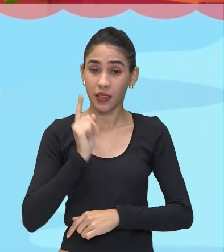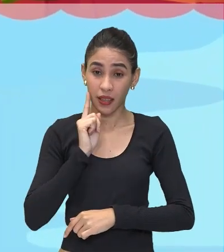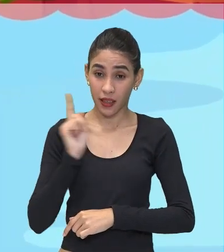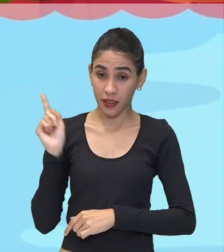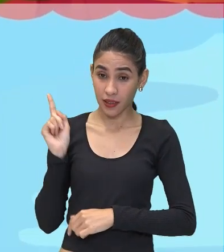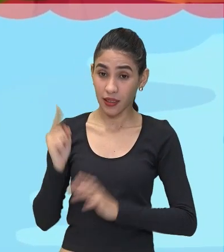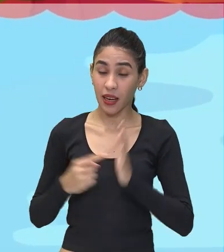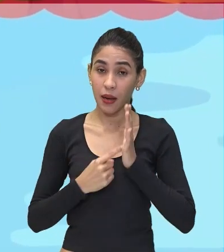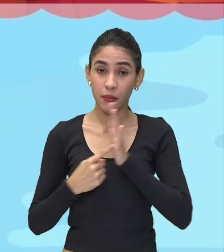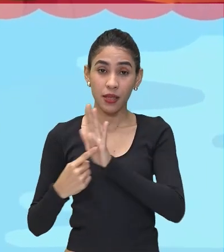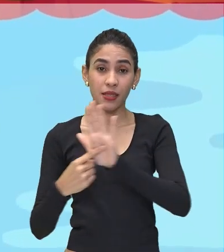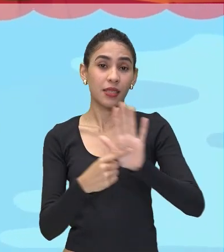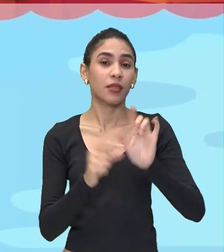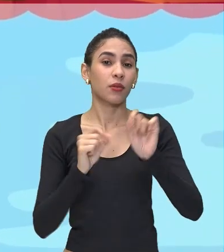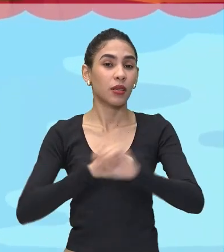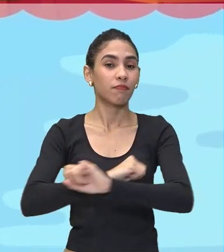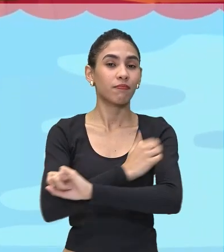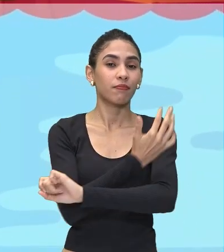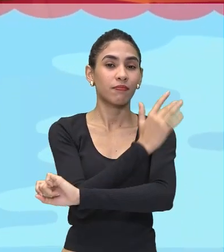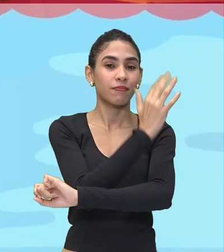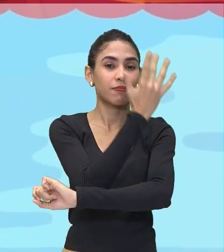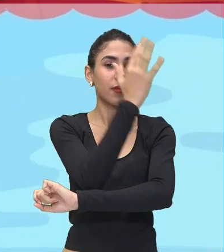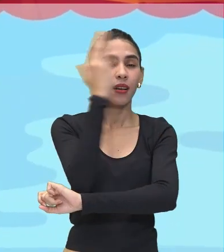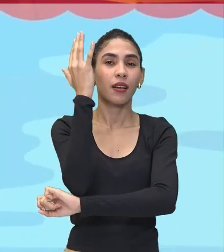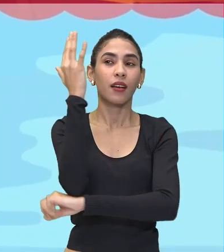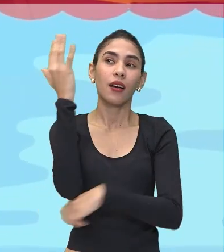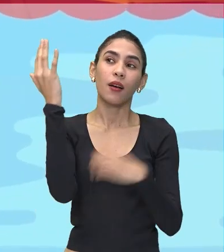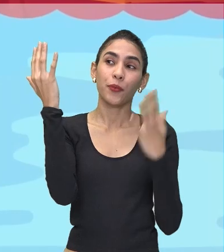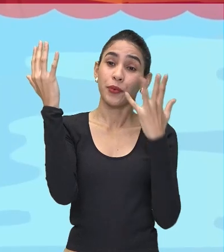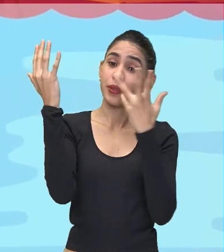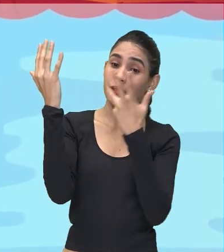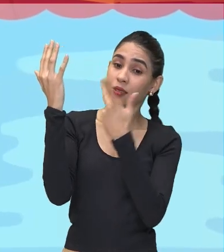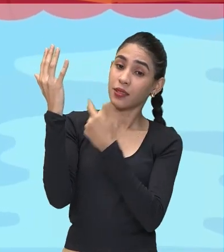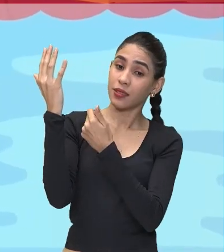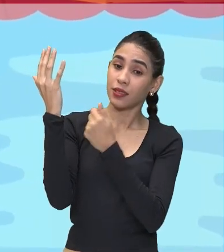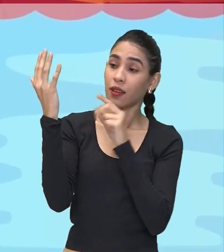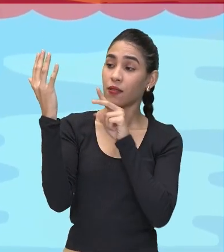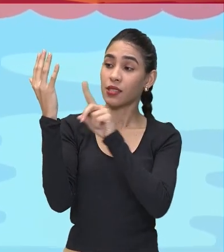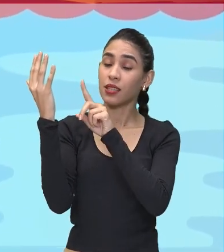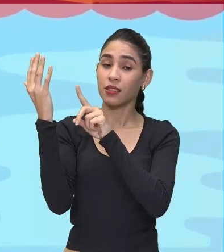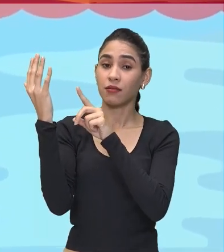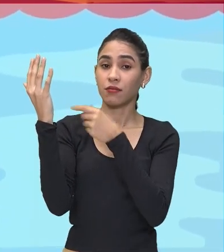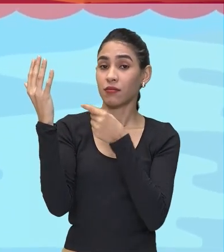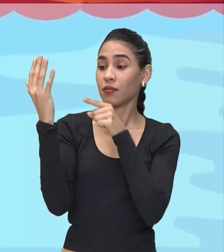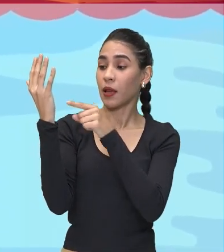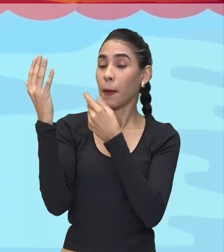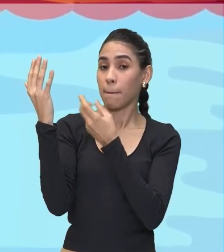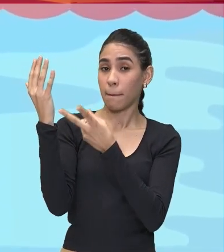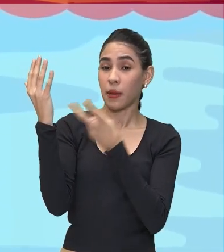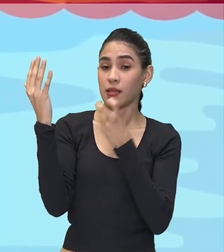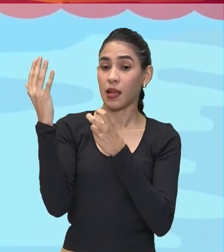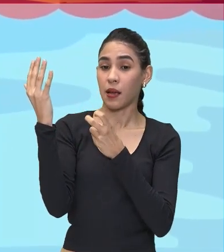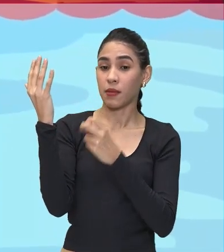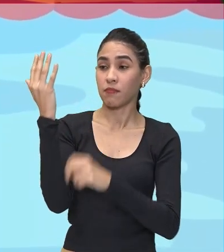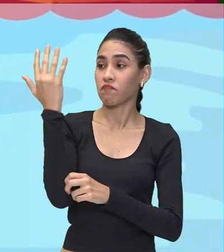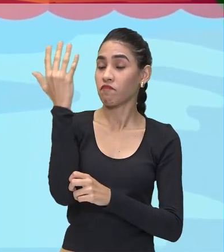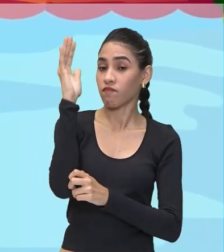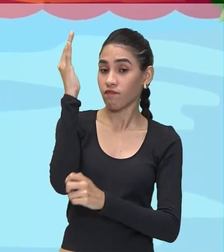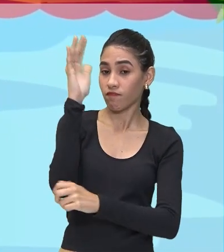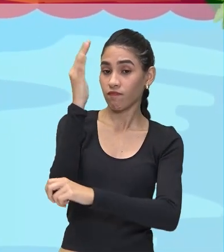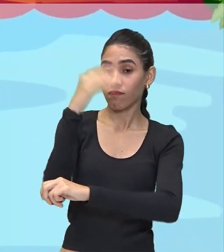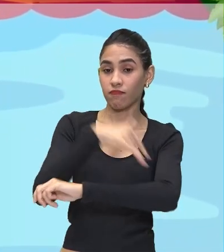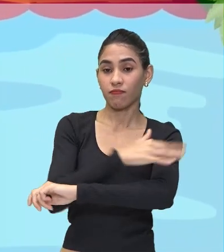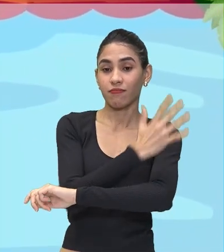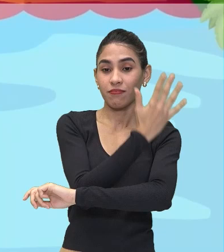apresentam Uma vegetação Mais exuberante A gente consegue Observar aqui Atrás desse cenário Uma grande